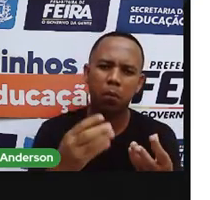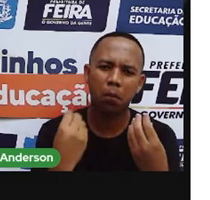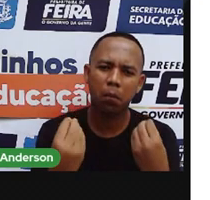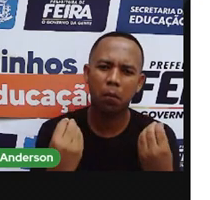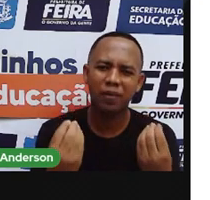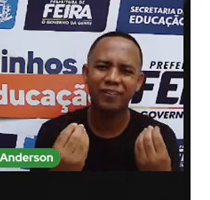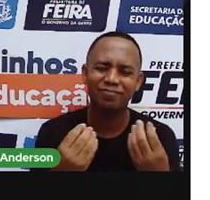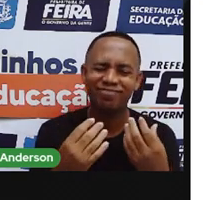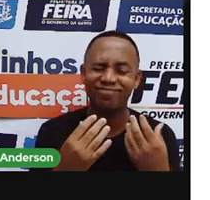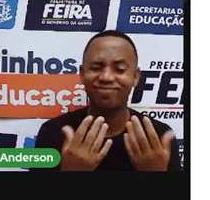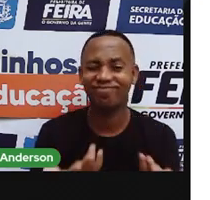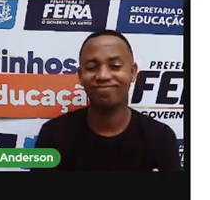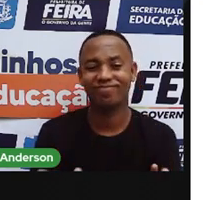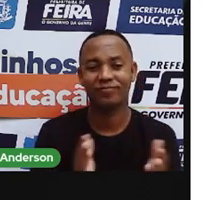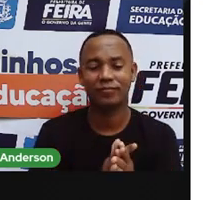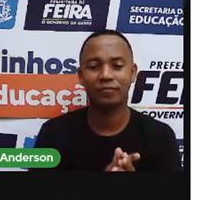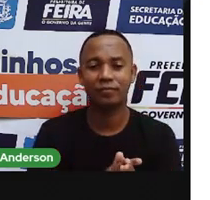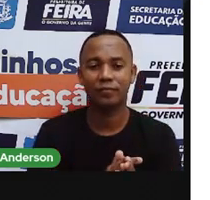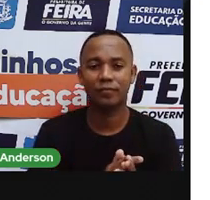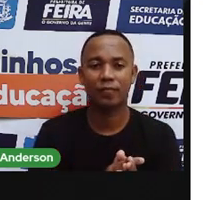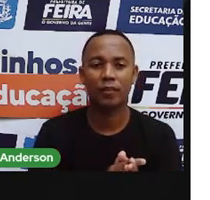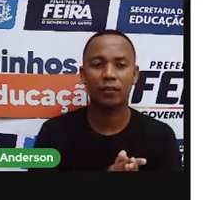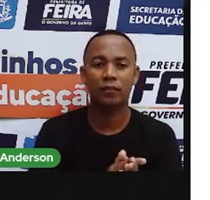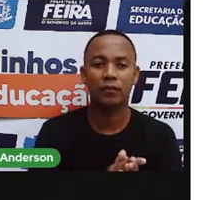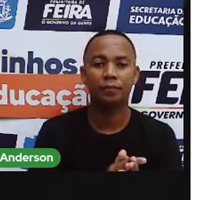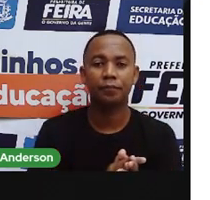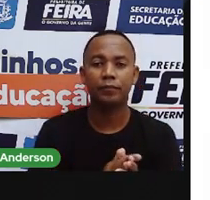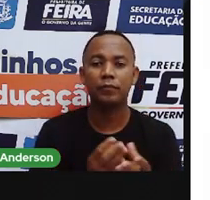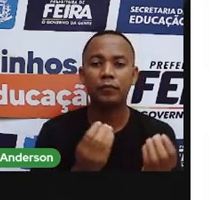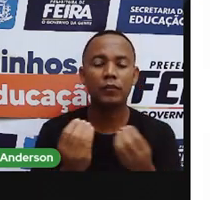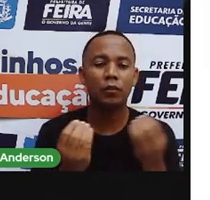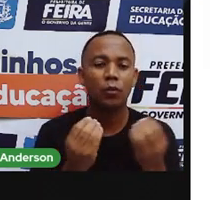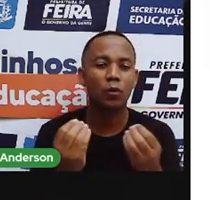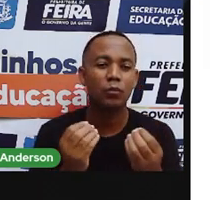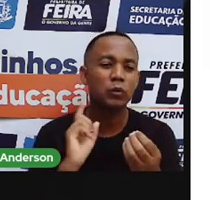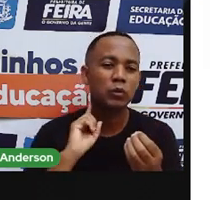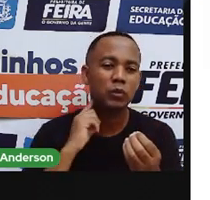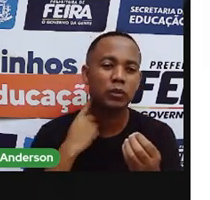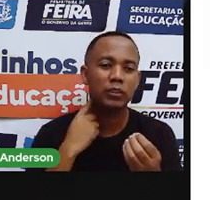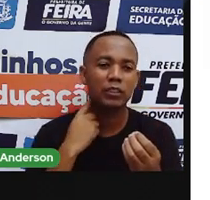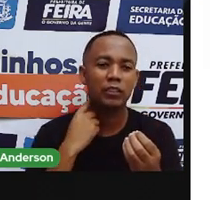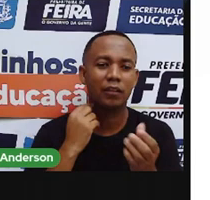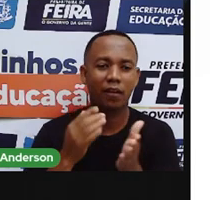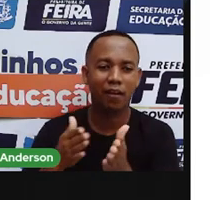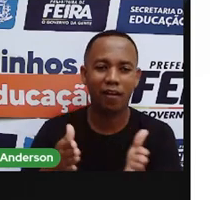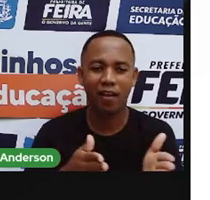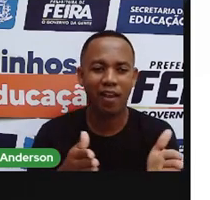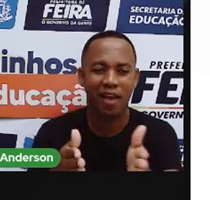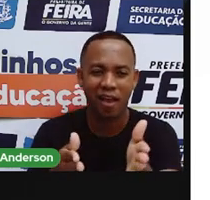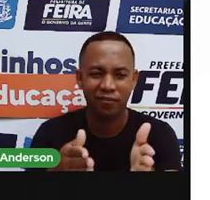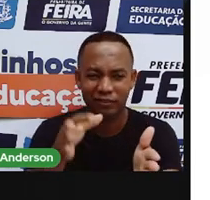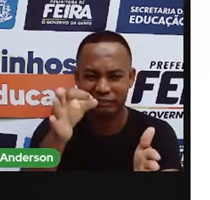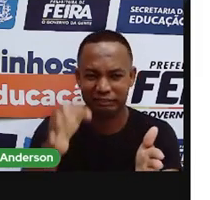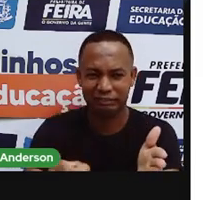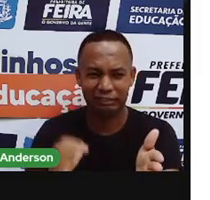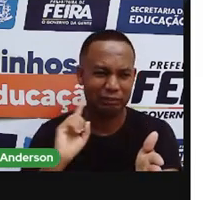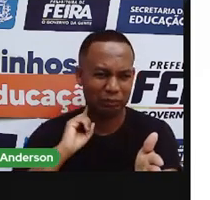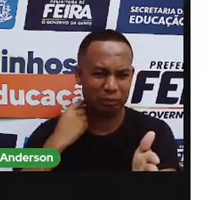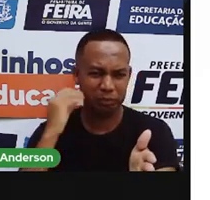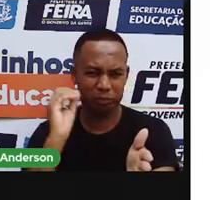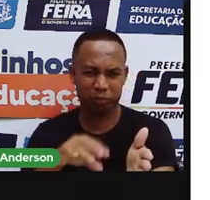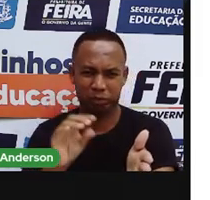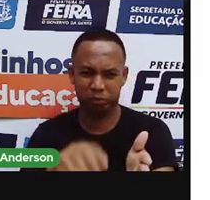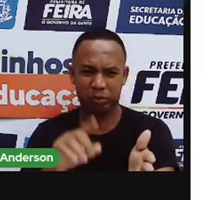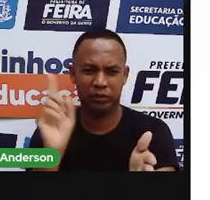lixo, né? Que a Pro já falou também naquela semana. E o esgoto nos rios, mares e lá. É certo a gente jogar esgoto nos